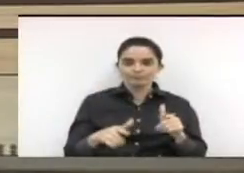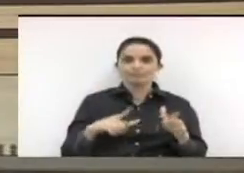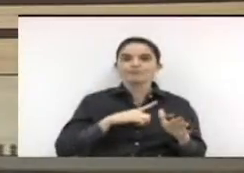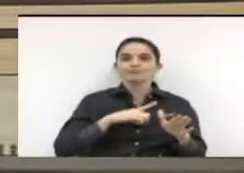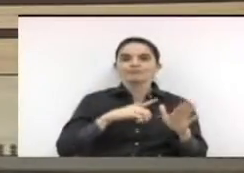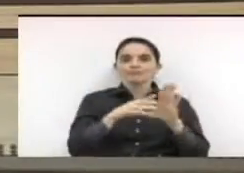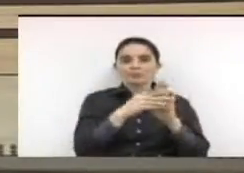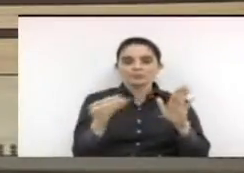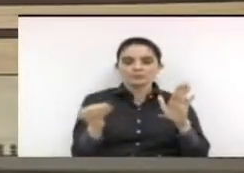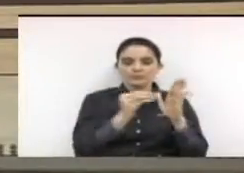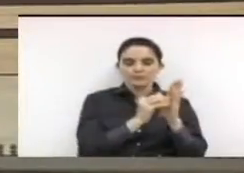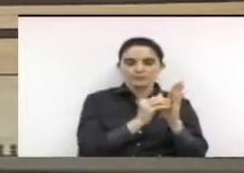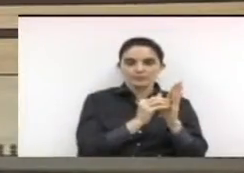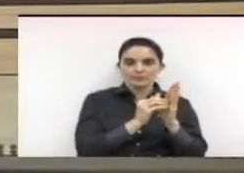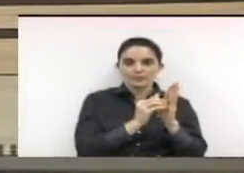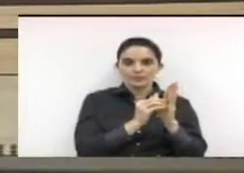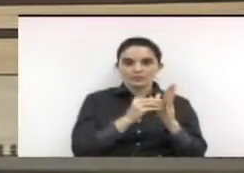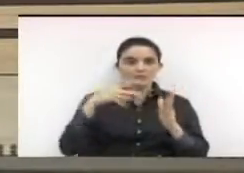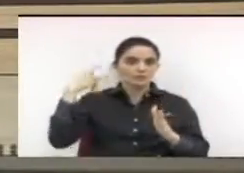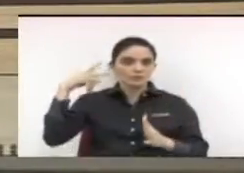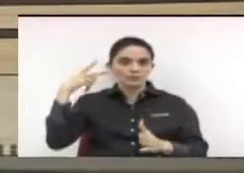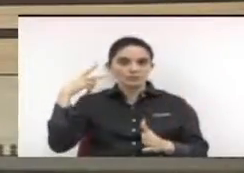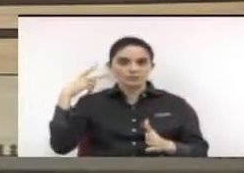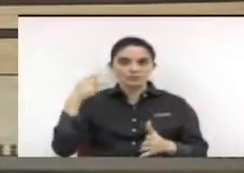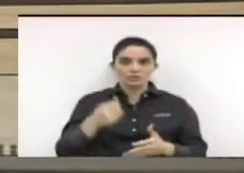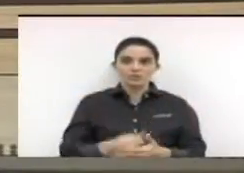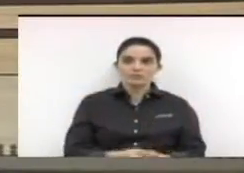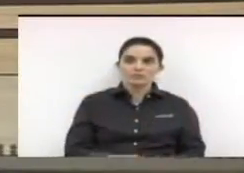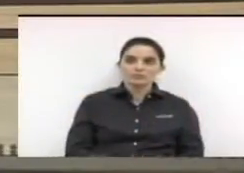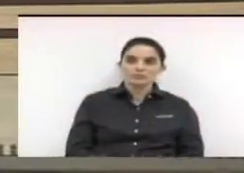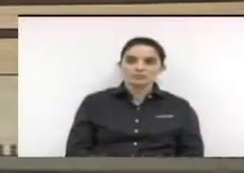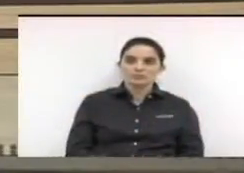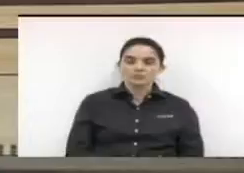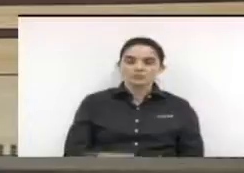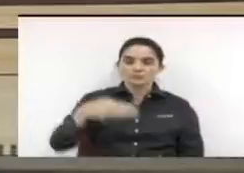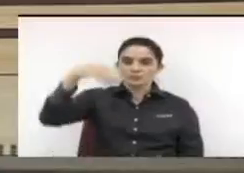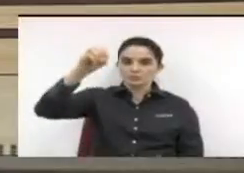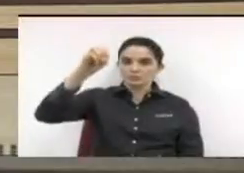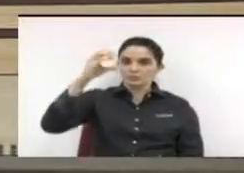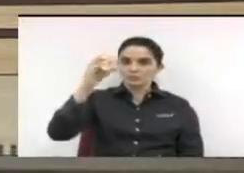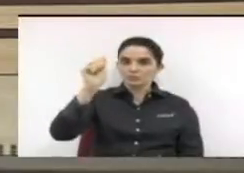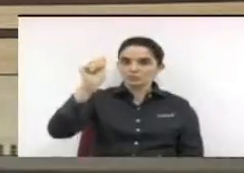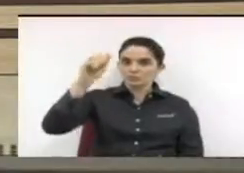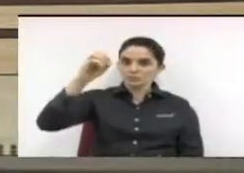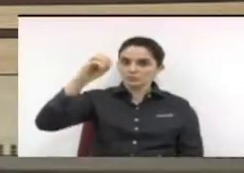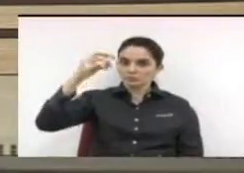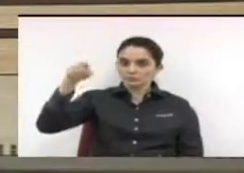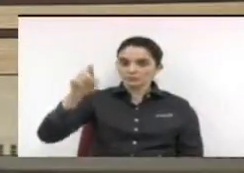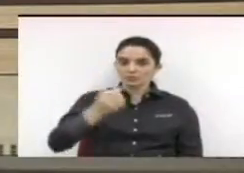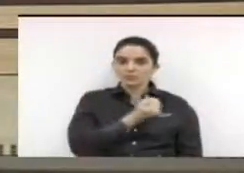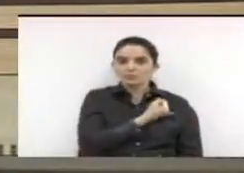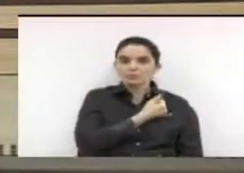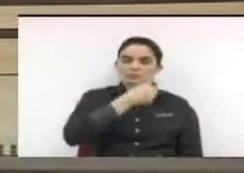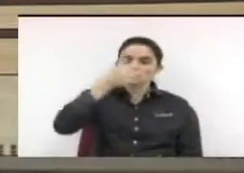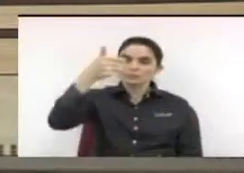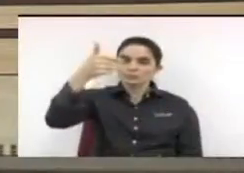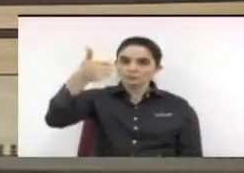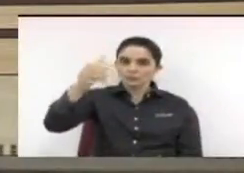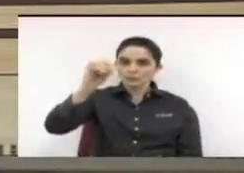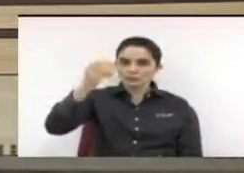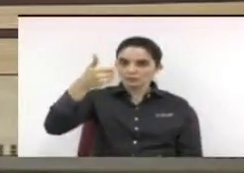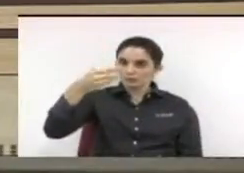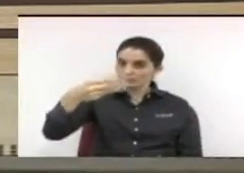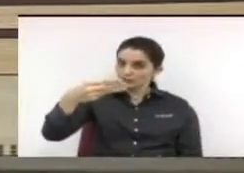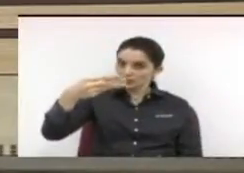apresentação de emenda. Senhores vereadores, ainda temos algumas moções para apreciar. Moção de número 103,